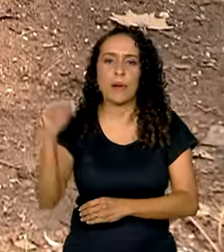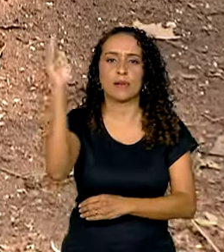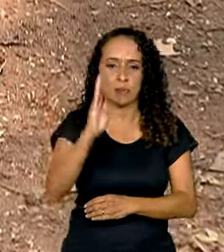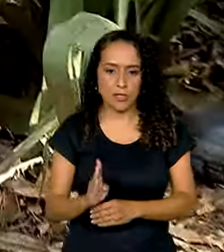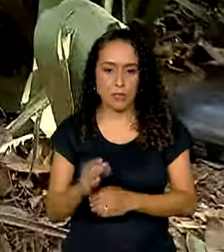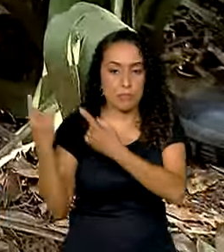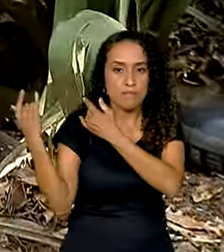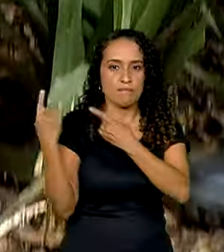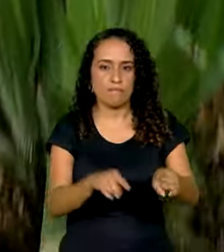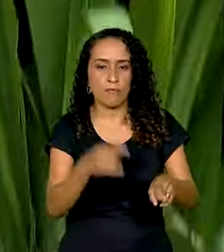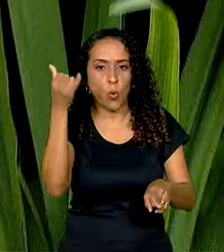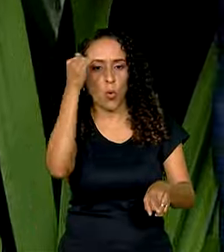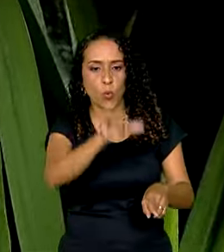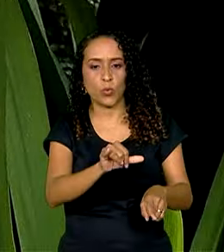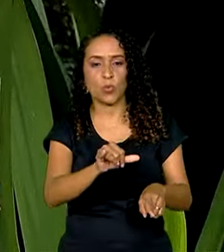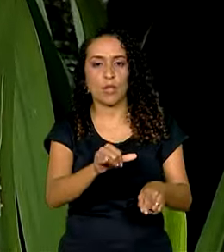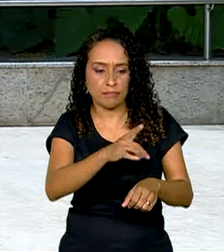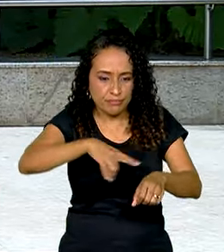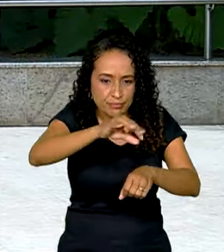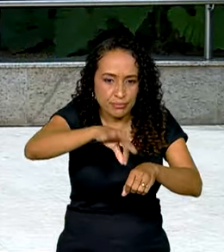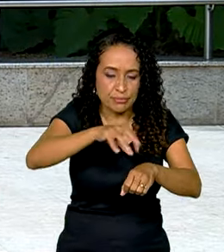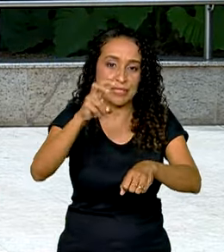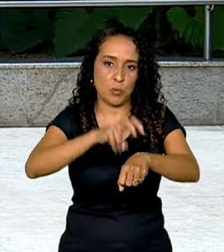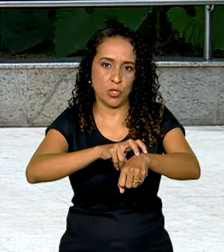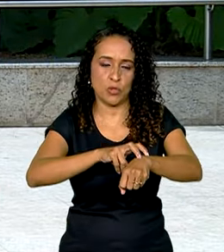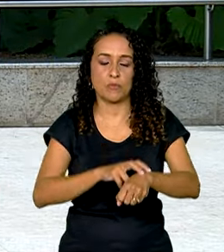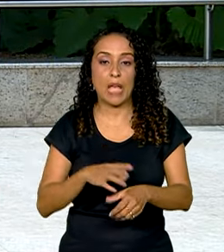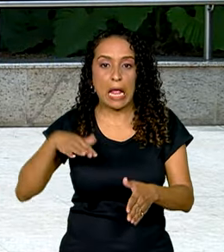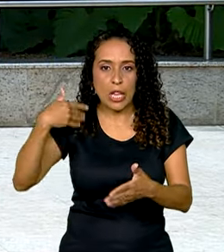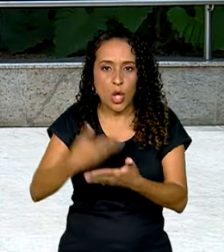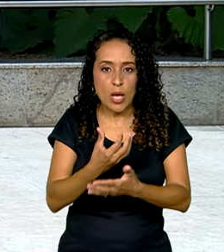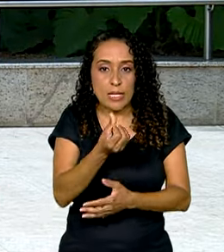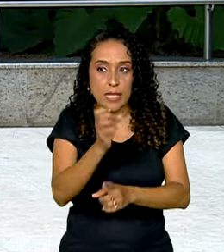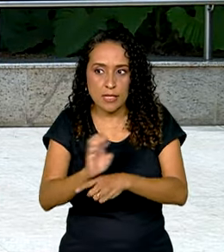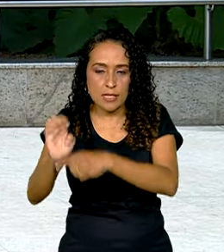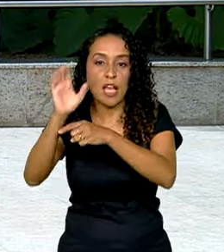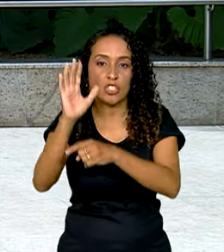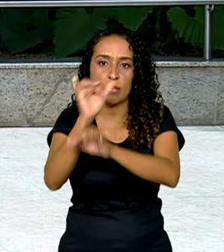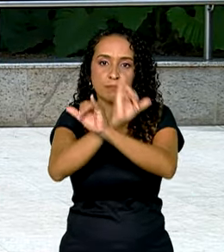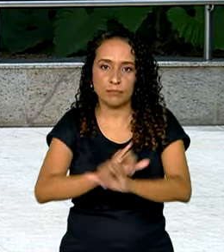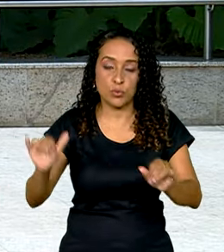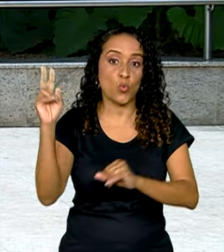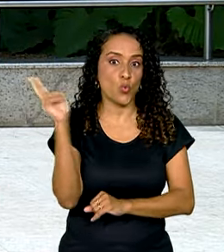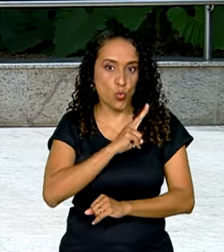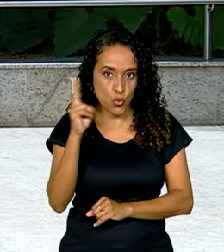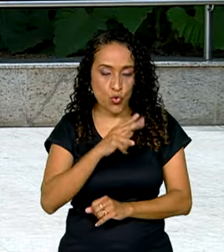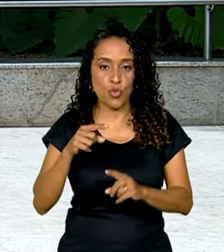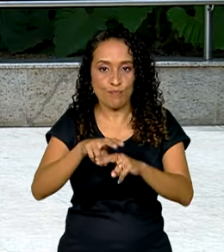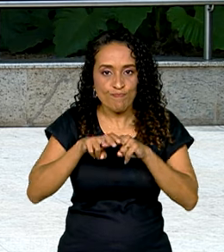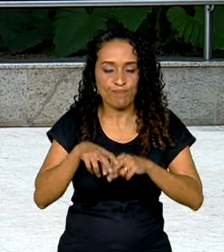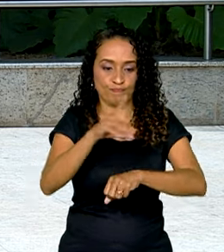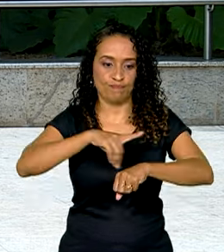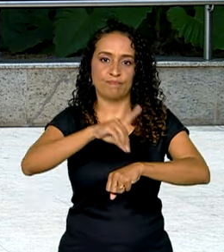combater e eliminar os focos do mosquito Aedes aegypti. Até agora, seis estados já decretaram situação de emergência por causa